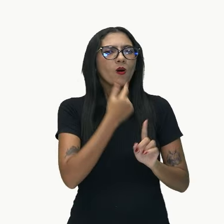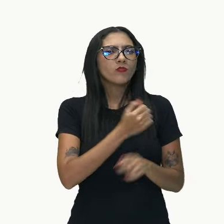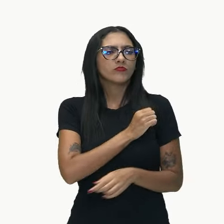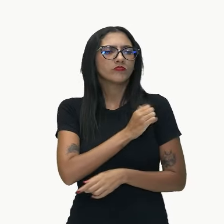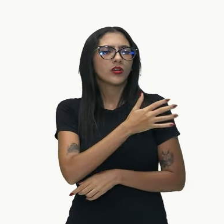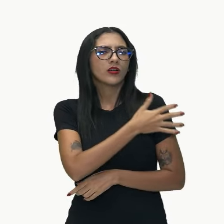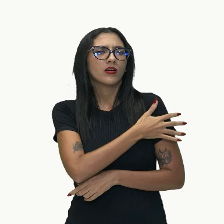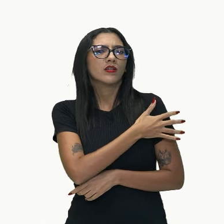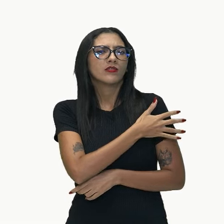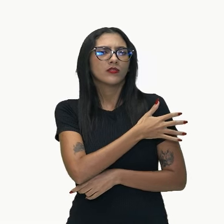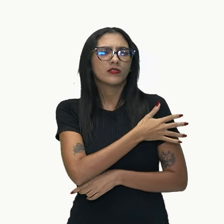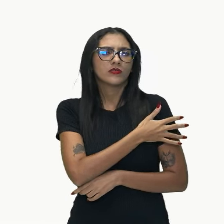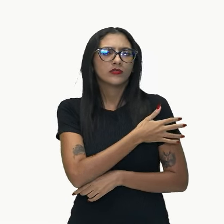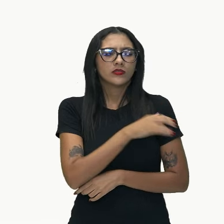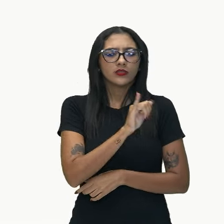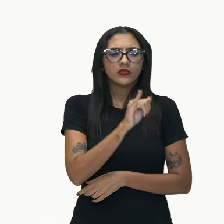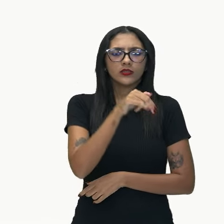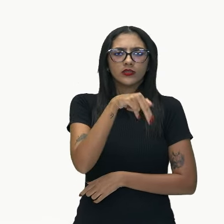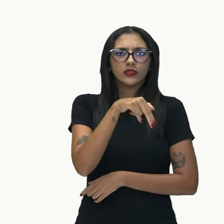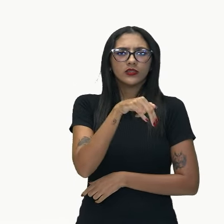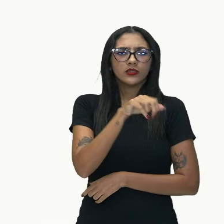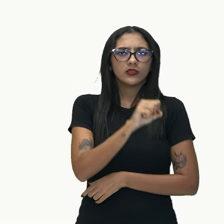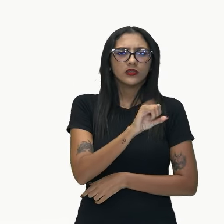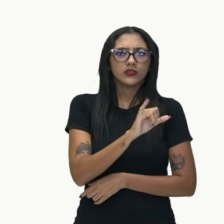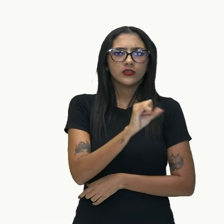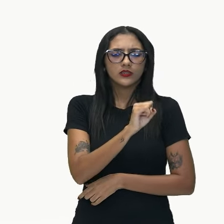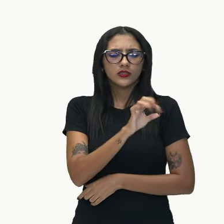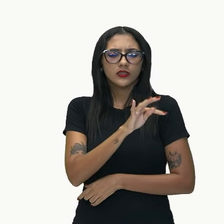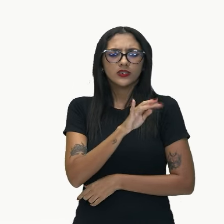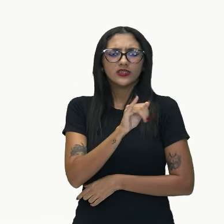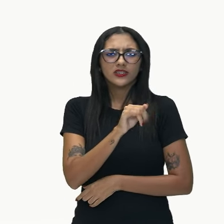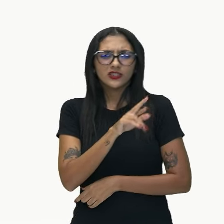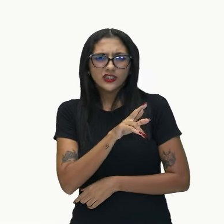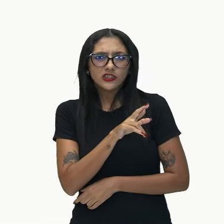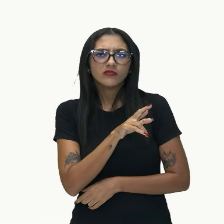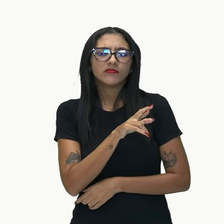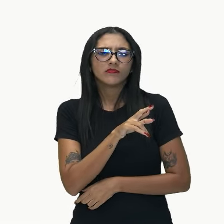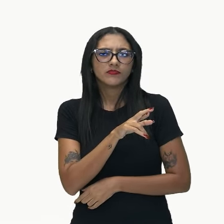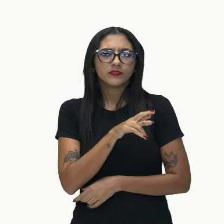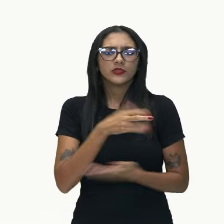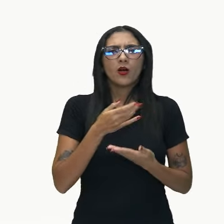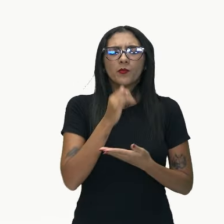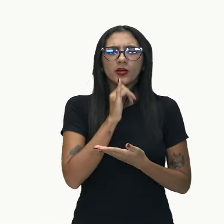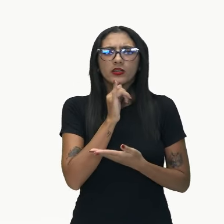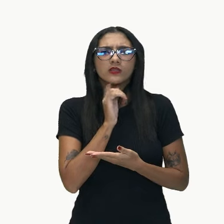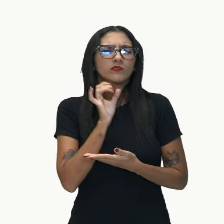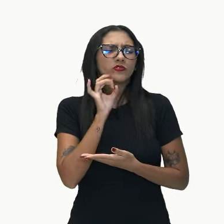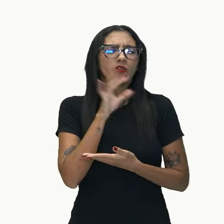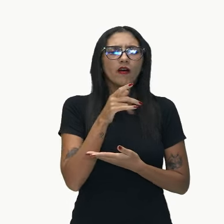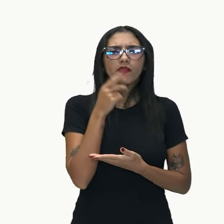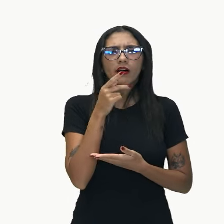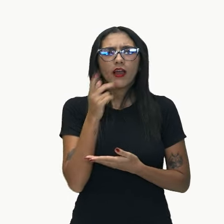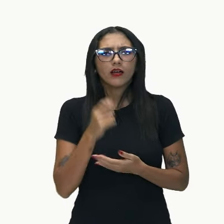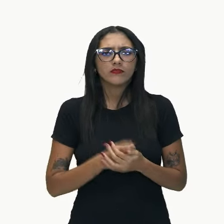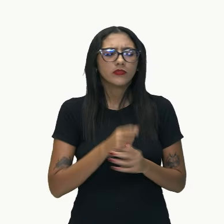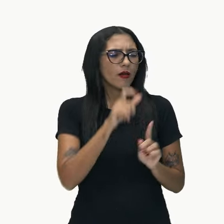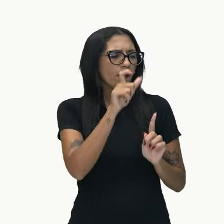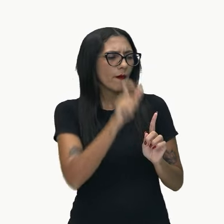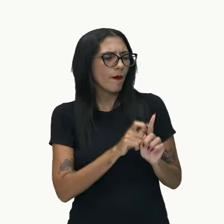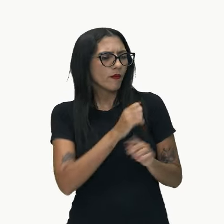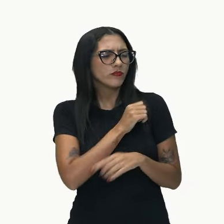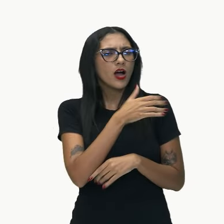verbo, insistir. Quem insiste, insiste em alguma coisa. se eu dissesse apenas o soldado insistia, vocês vão